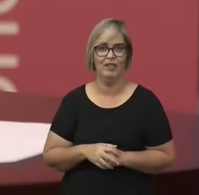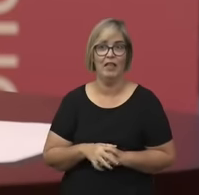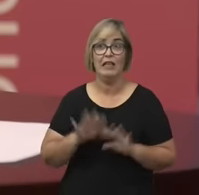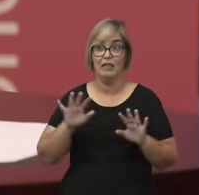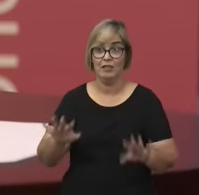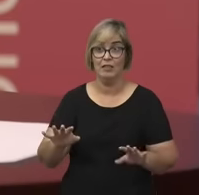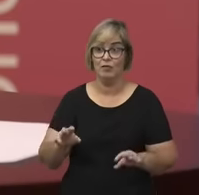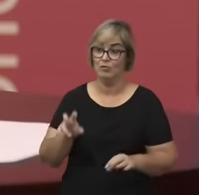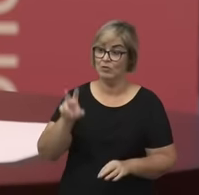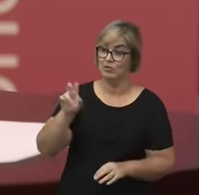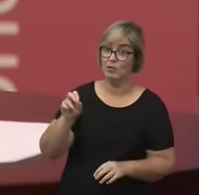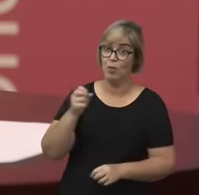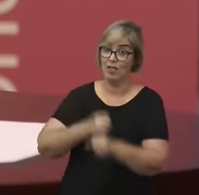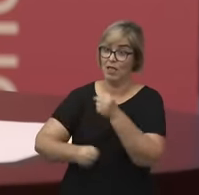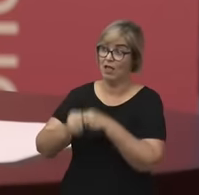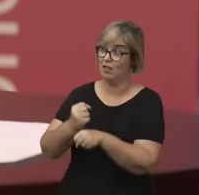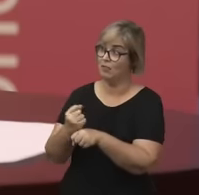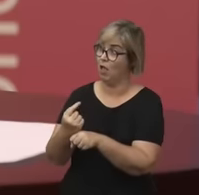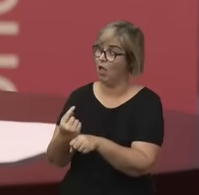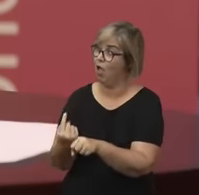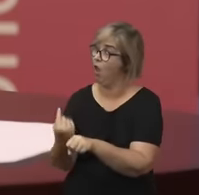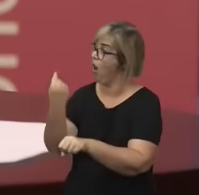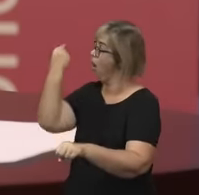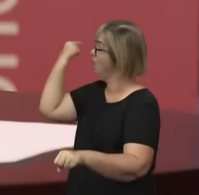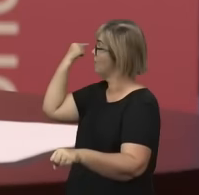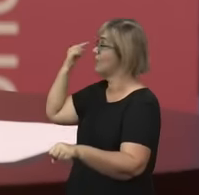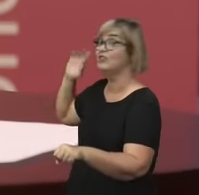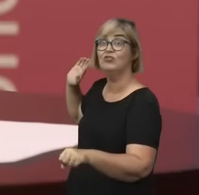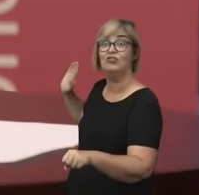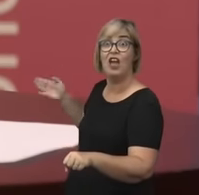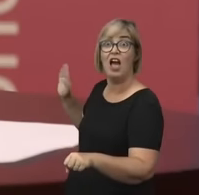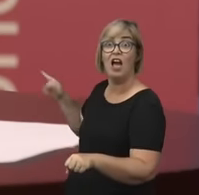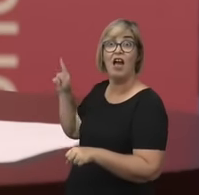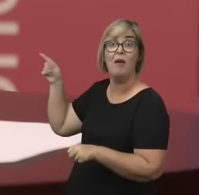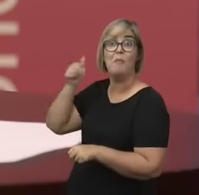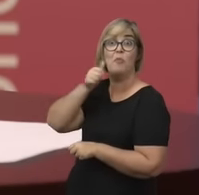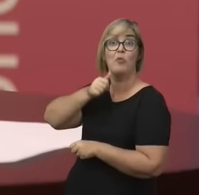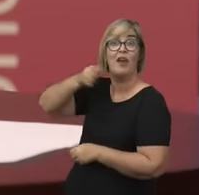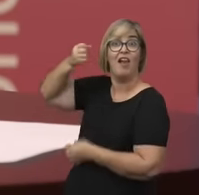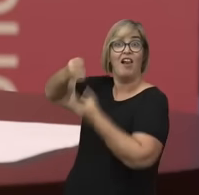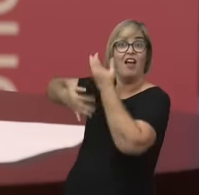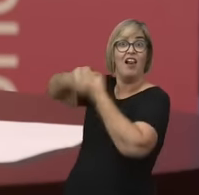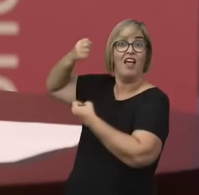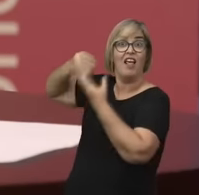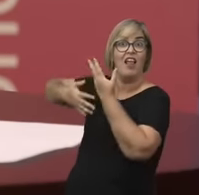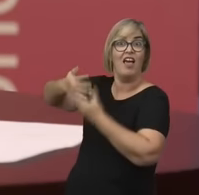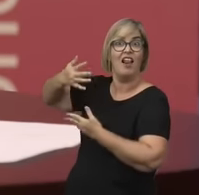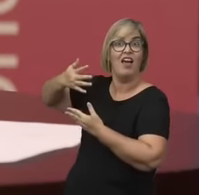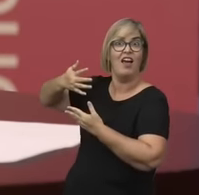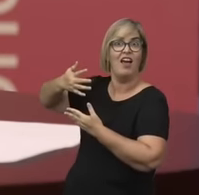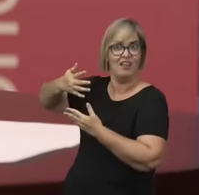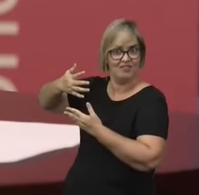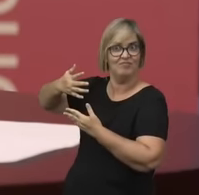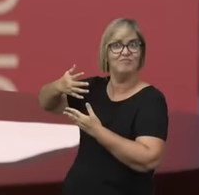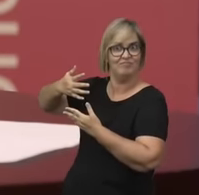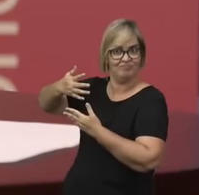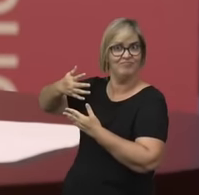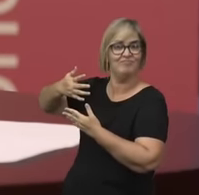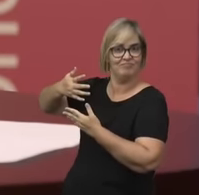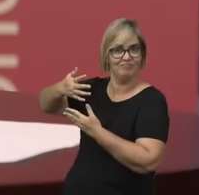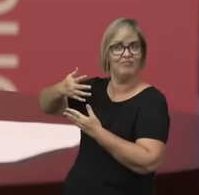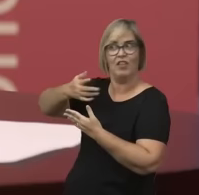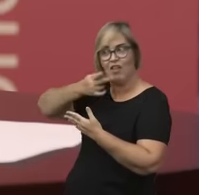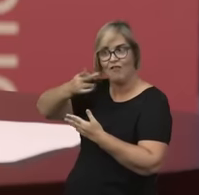no panfleto Sofia para falar dessa transformação que acontece quando a gente